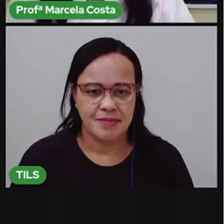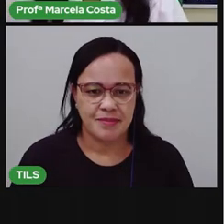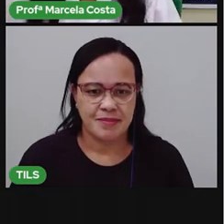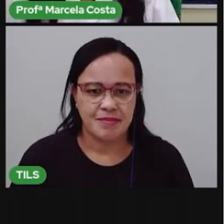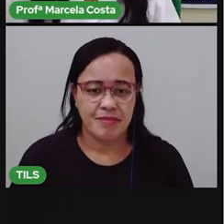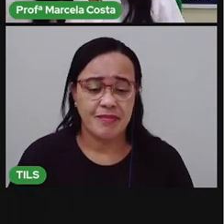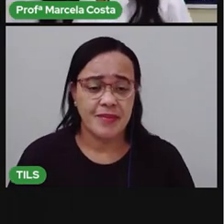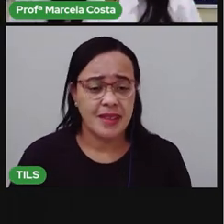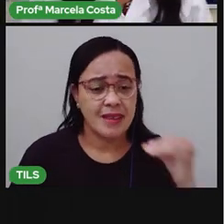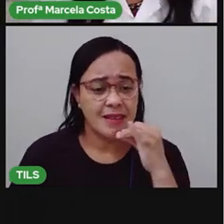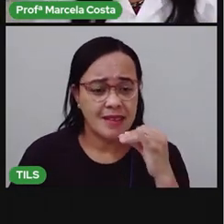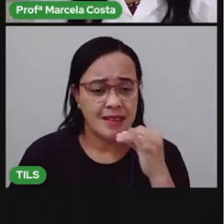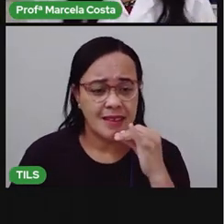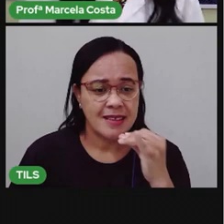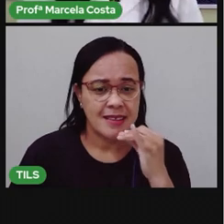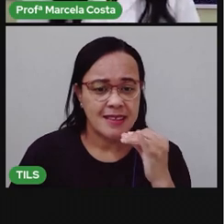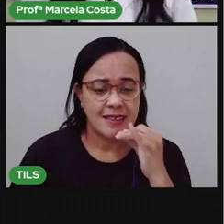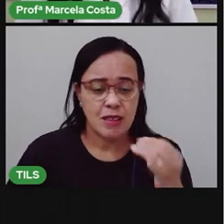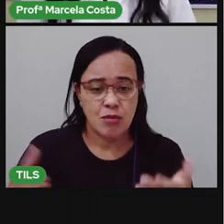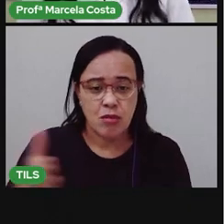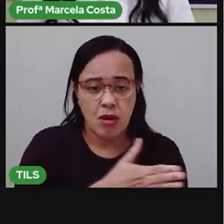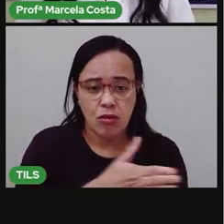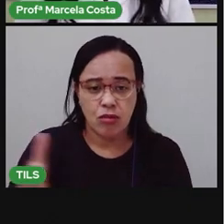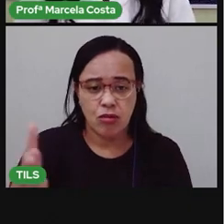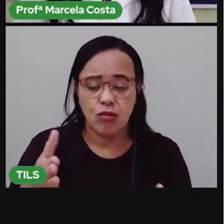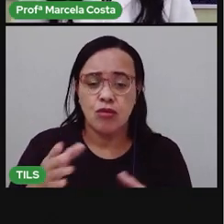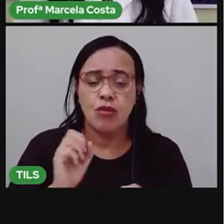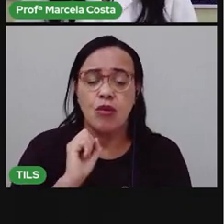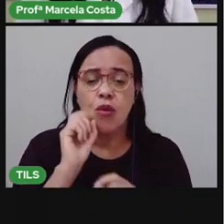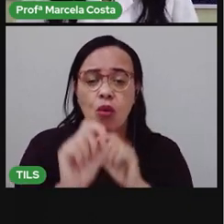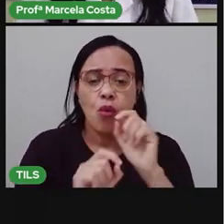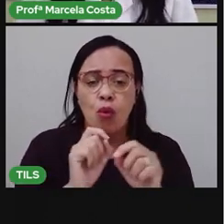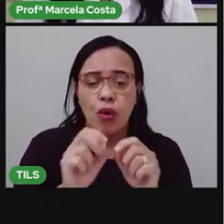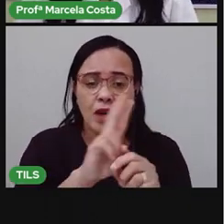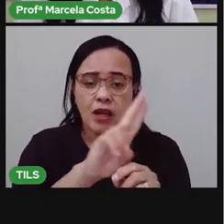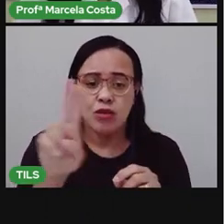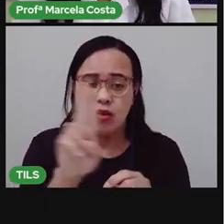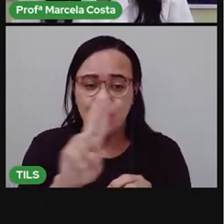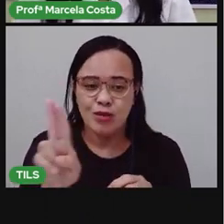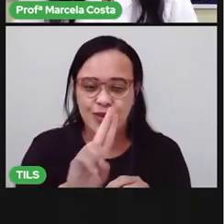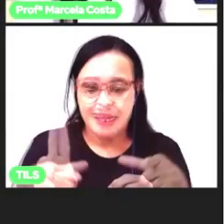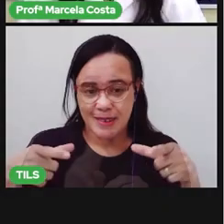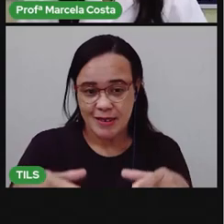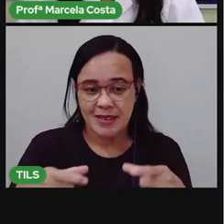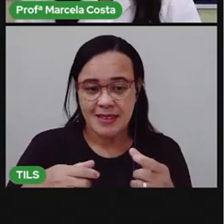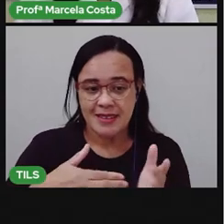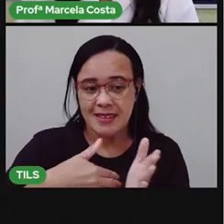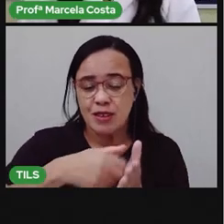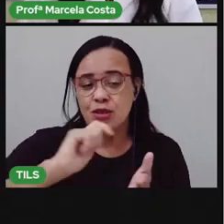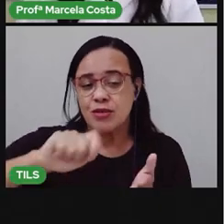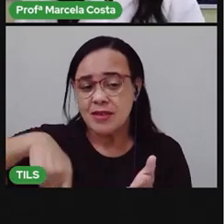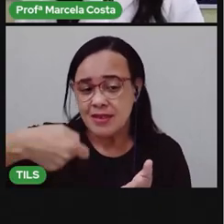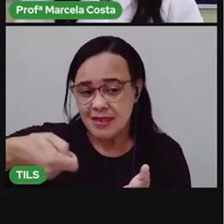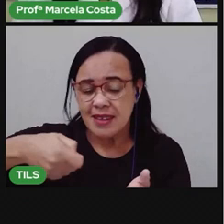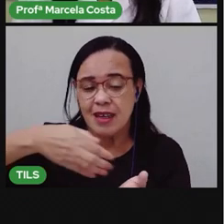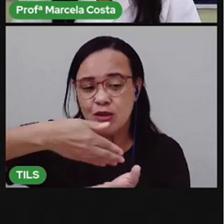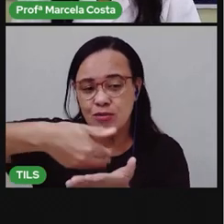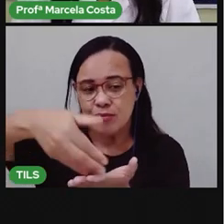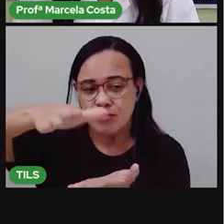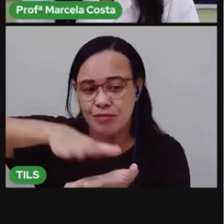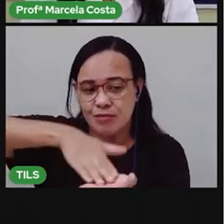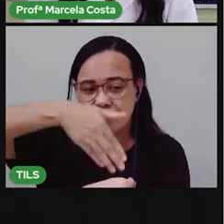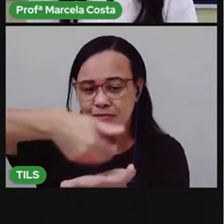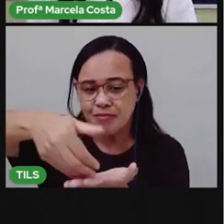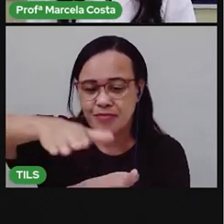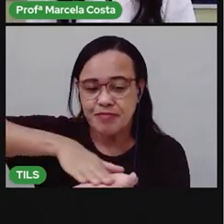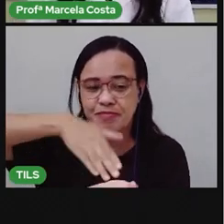Vou mostrar agora alguns exemplos de rótulos que a gente encontra em casa. Esse aqui é um exemplo de